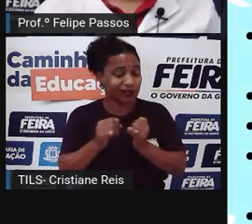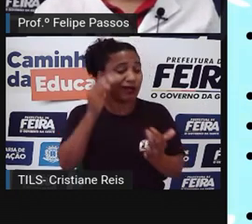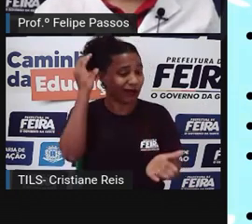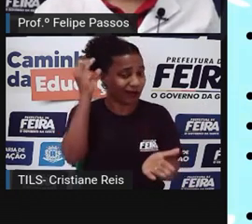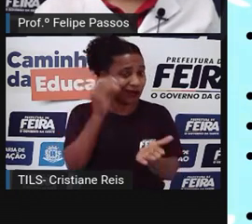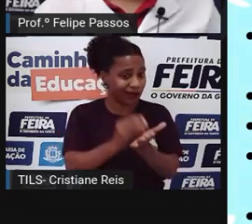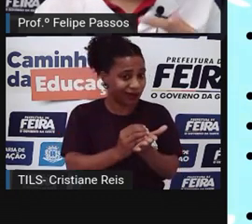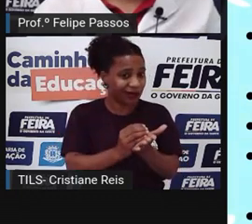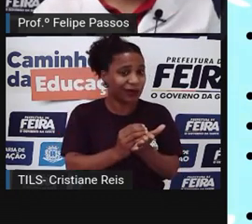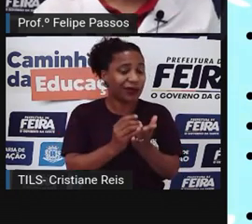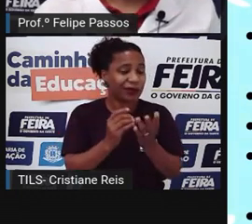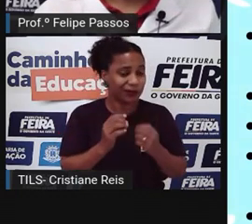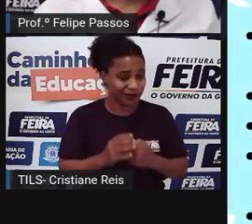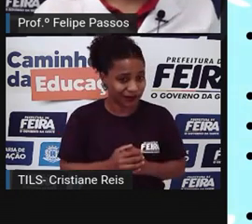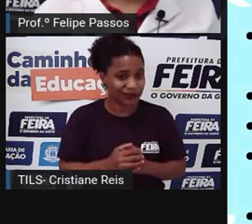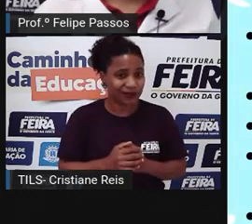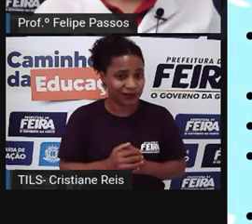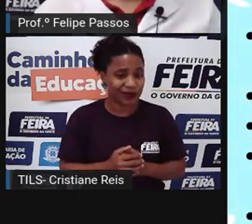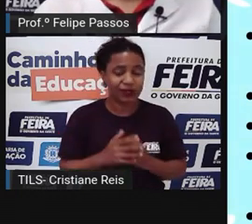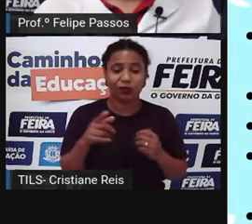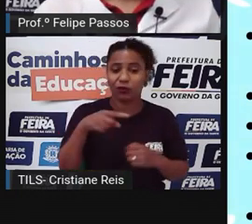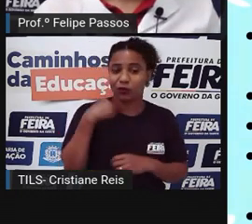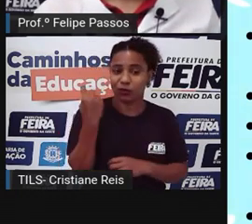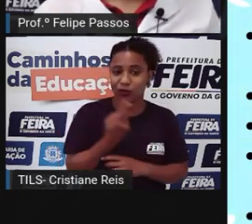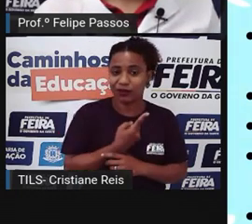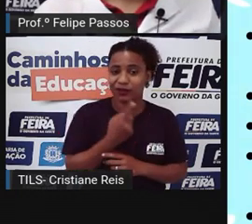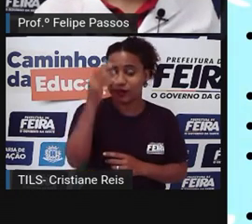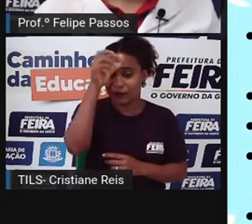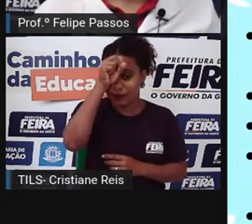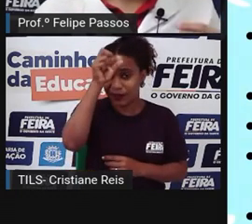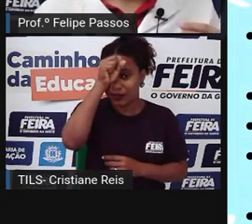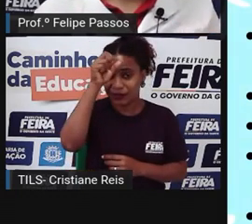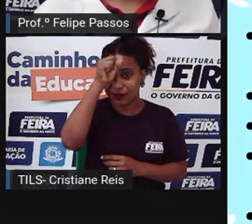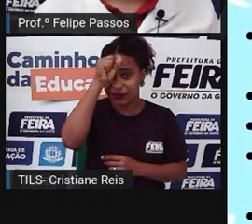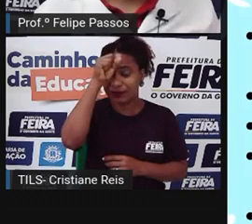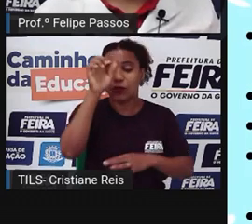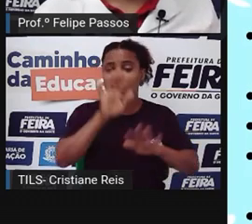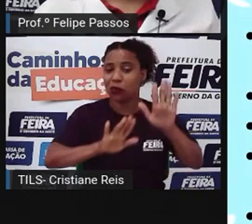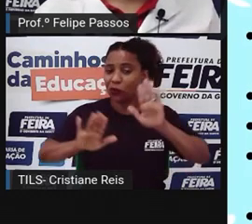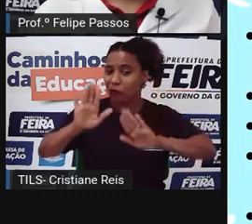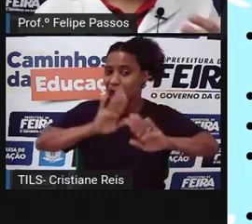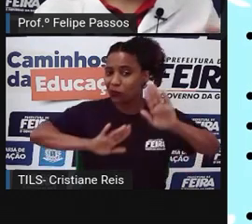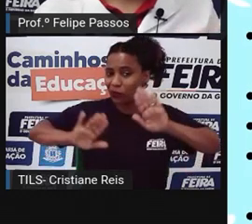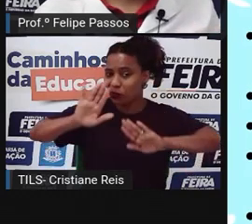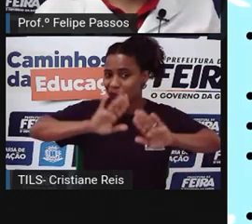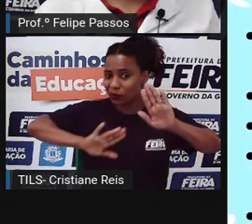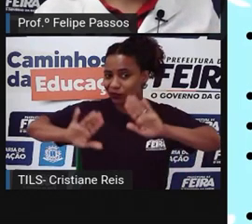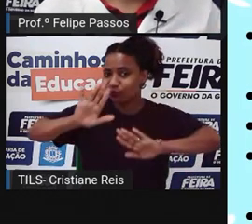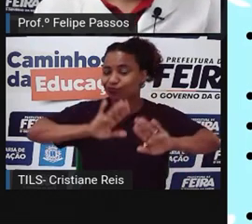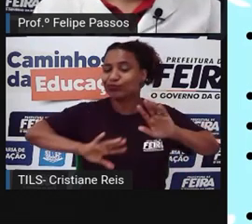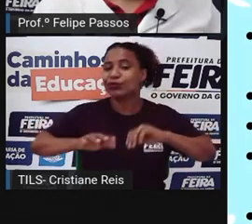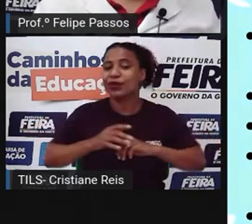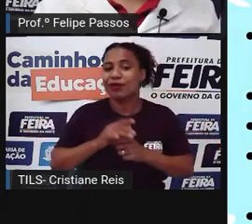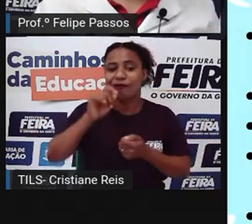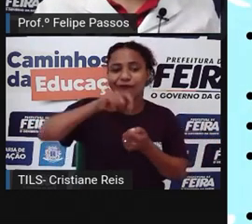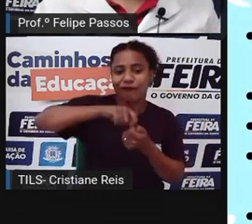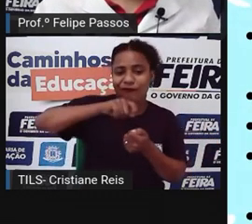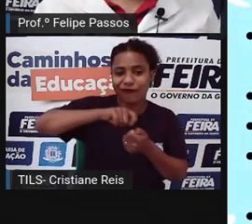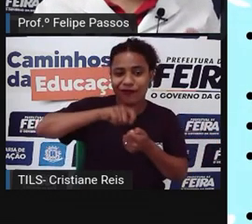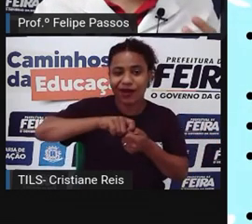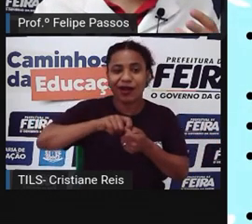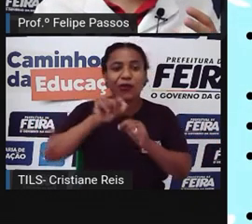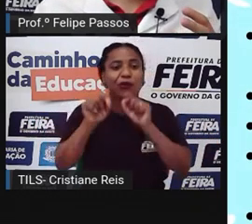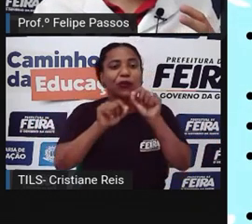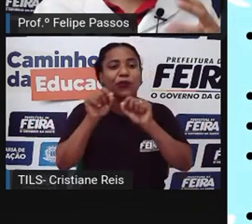assim, a gente tem muito o que aprender ainda, mas a dica é muito cuidado com o que você faz, muito cuidado